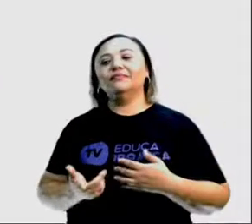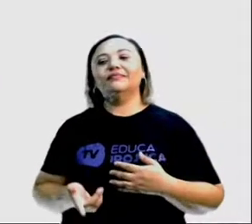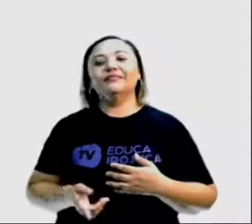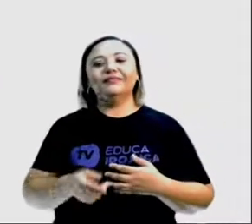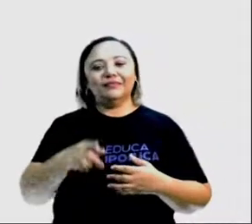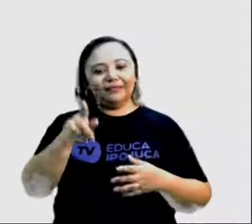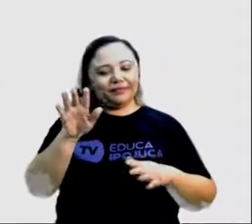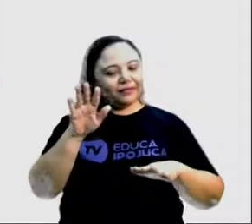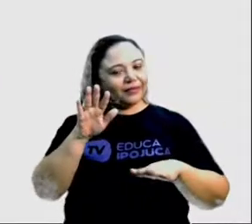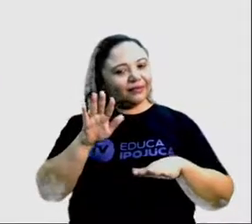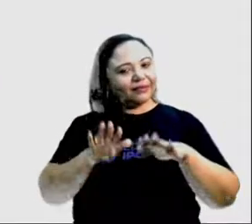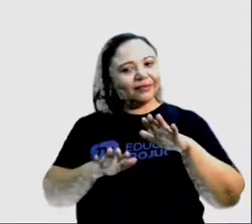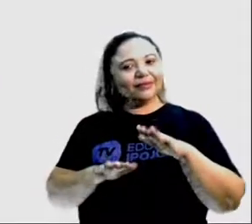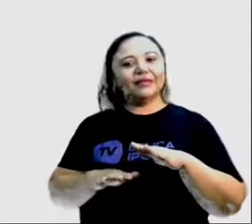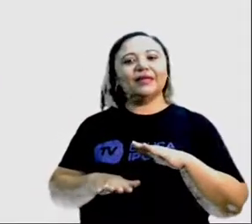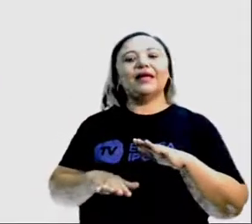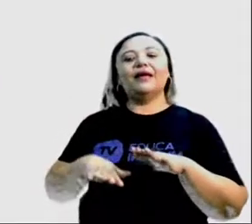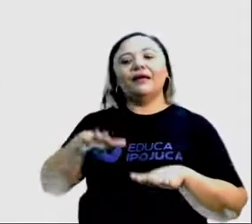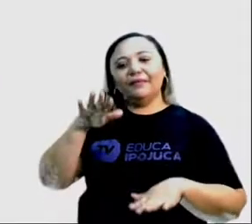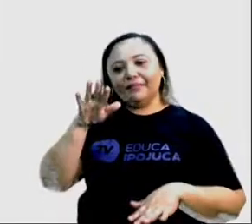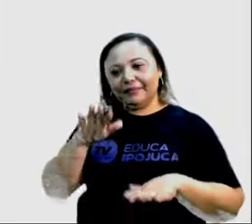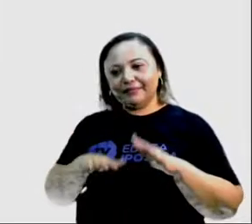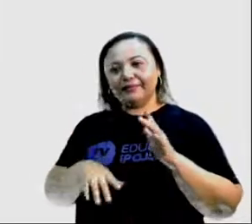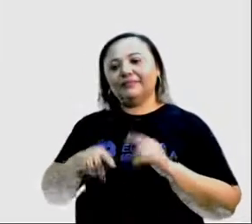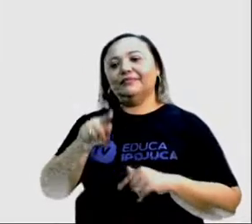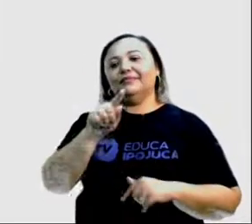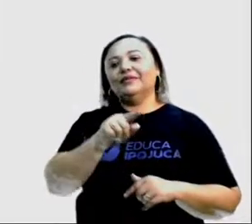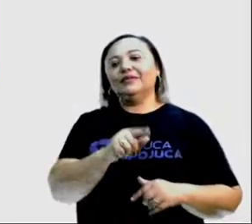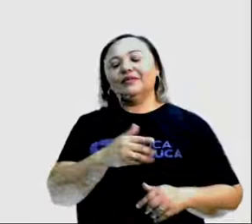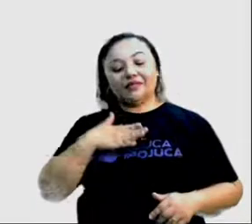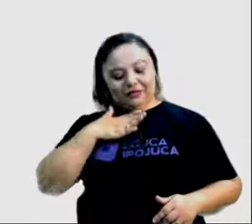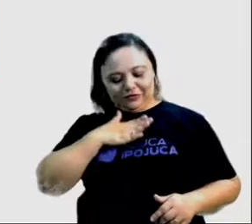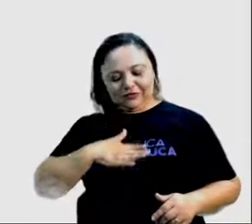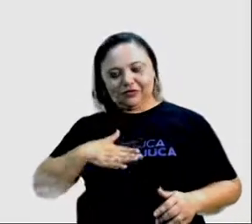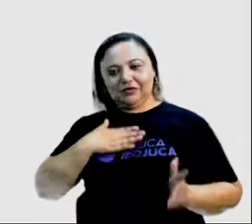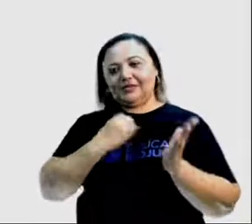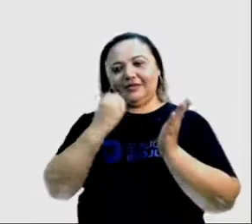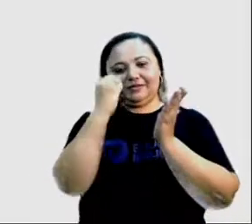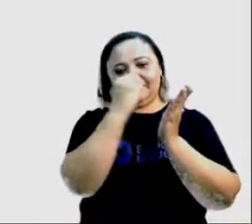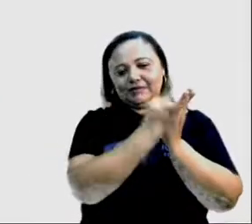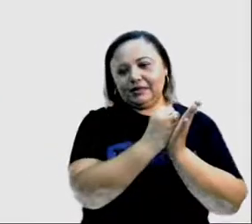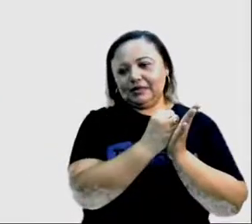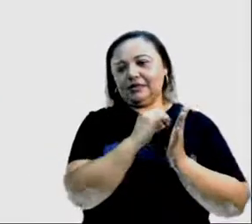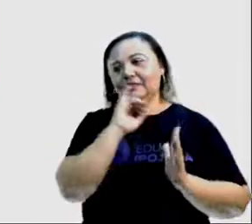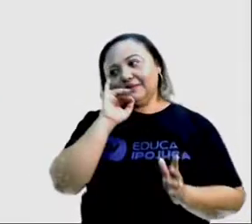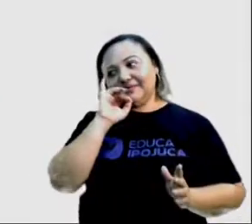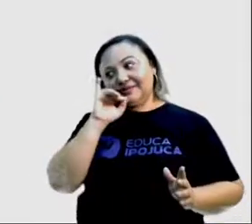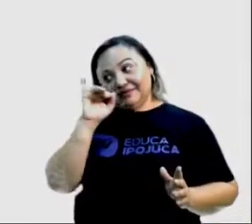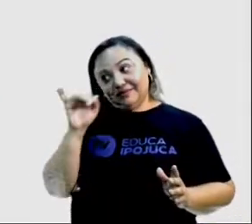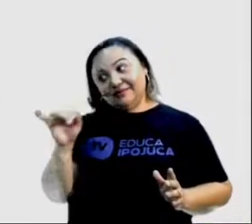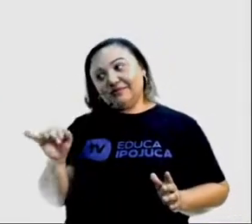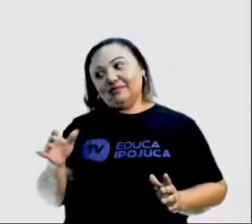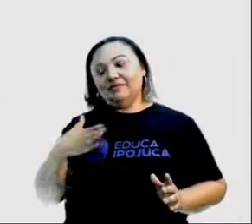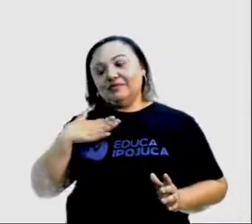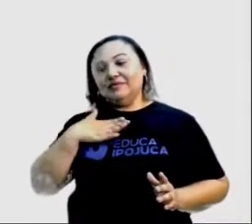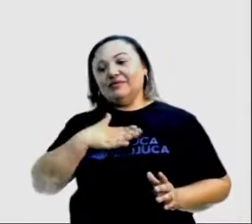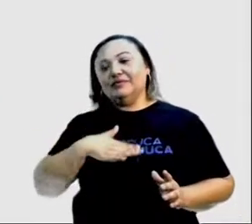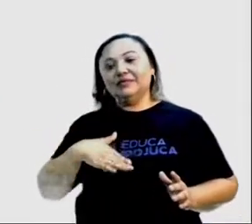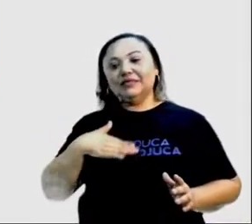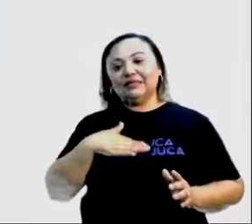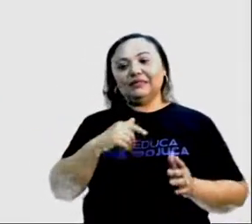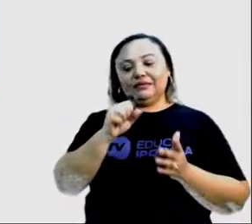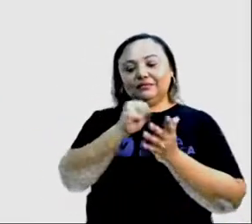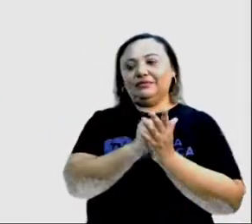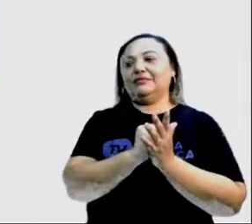Provavelmente, a sua predileção pela marca fará com que a sua fala seja repleta de marcas linguísticas